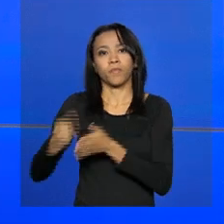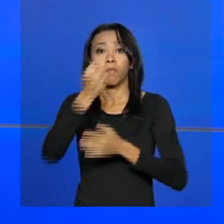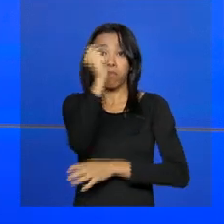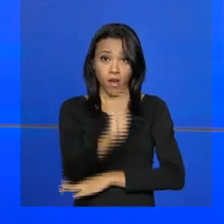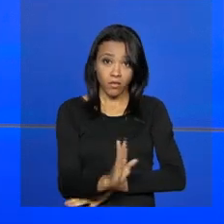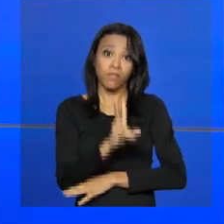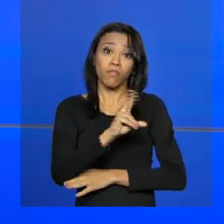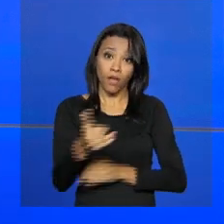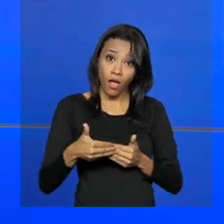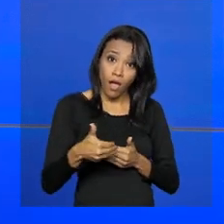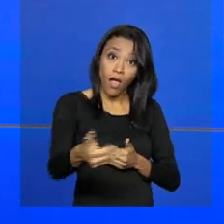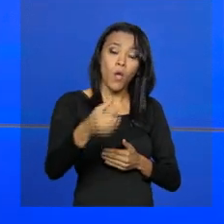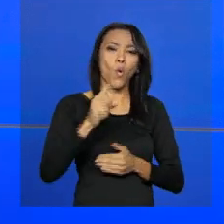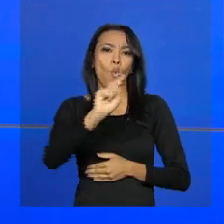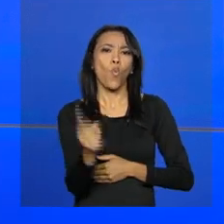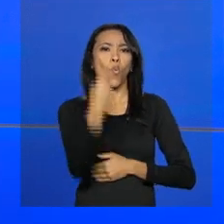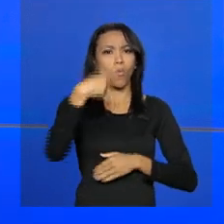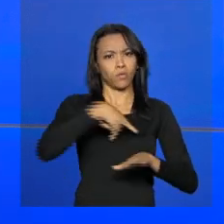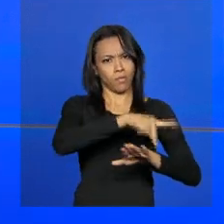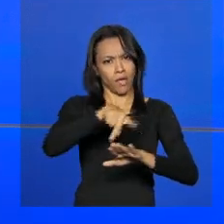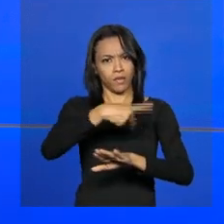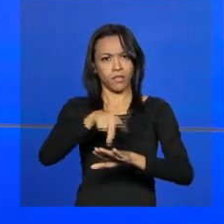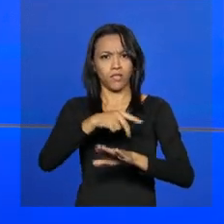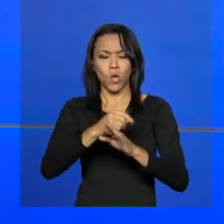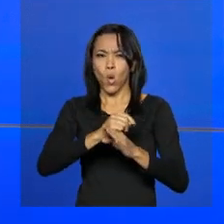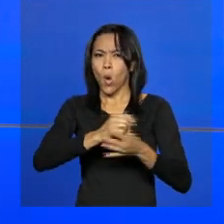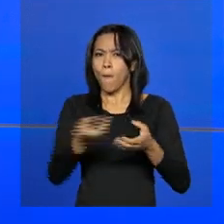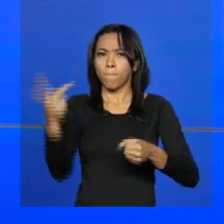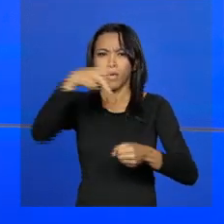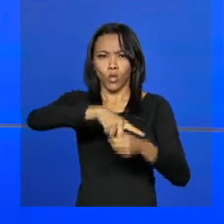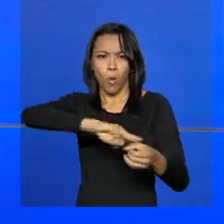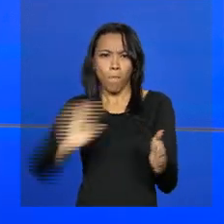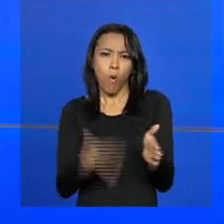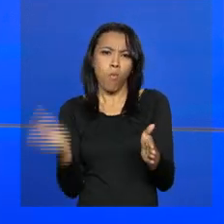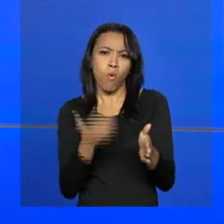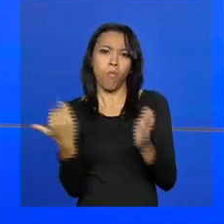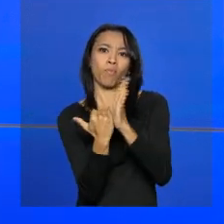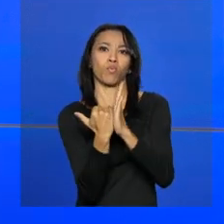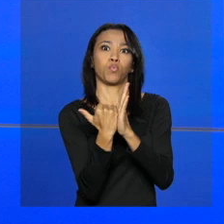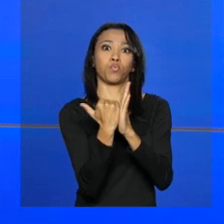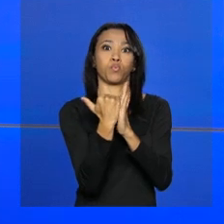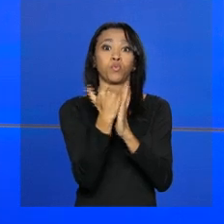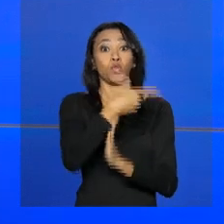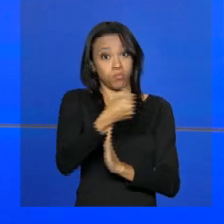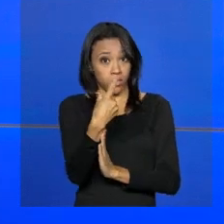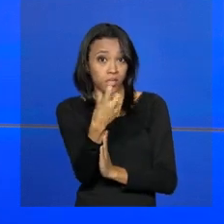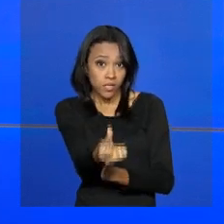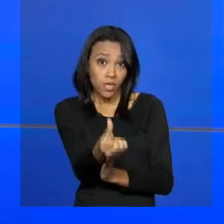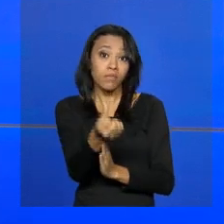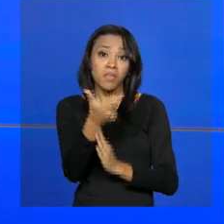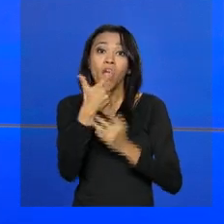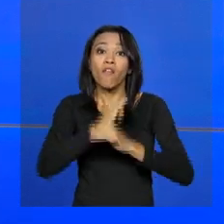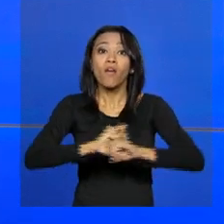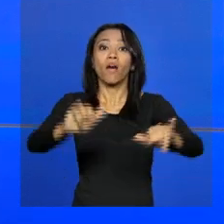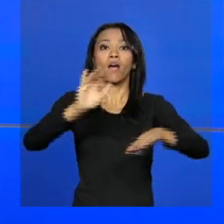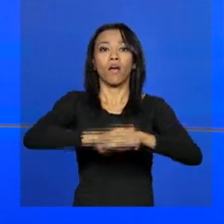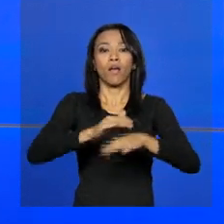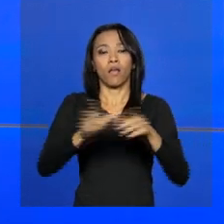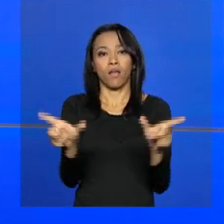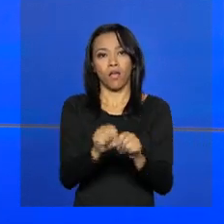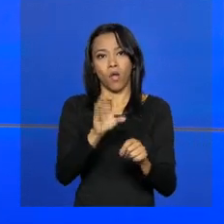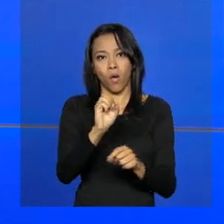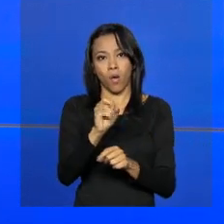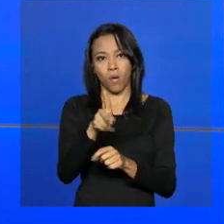Brasil será um dos países com maior aumento da produção de petróleo em 2016. A afirmação é da OPEP, Organização dos Países